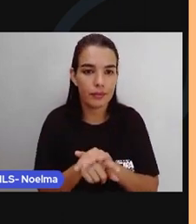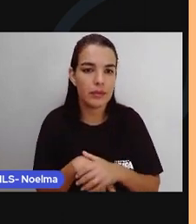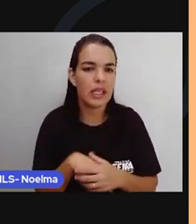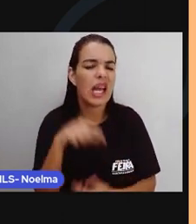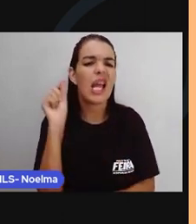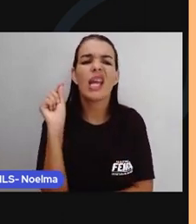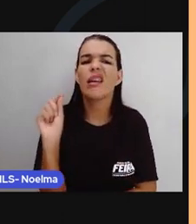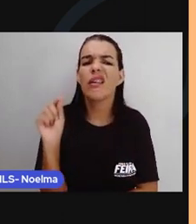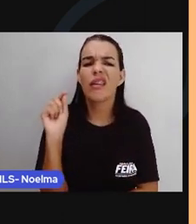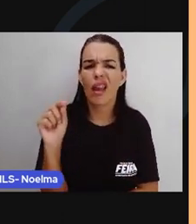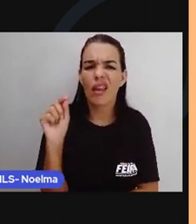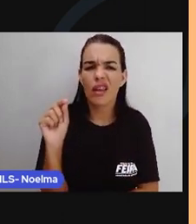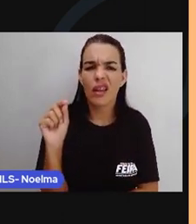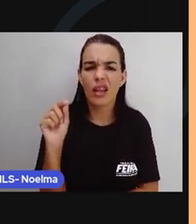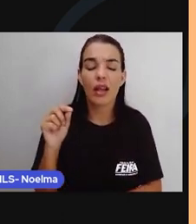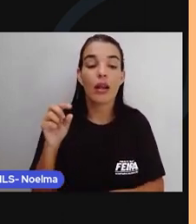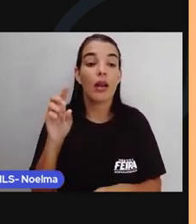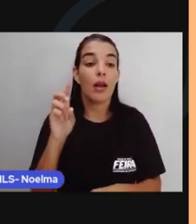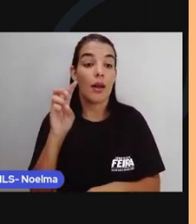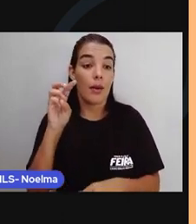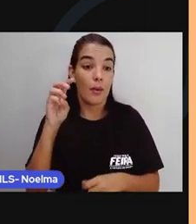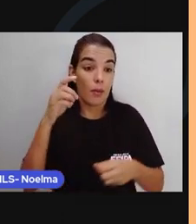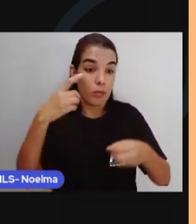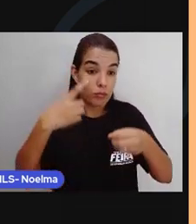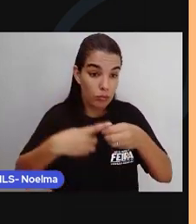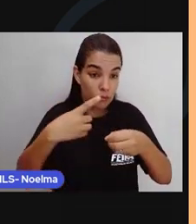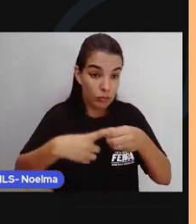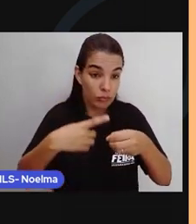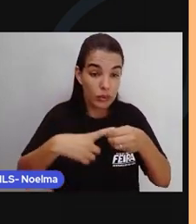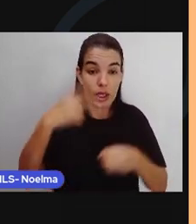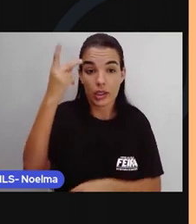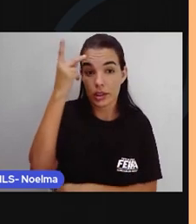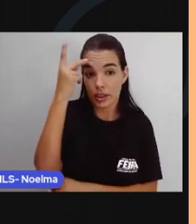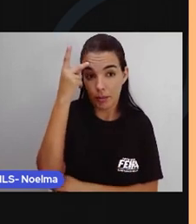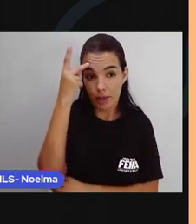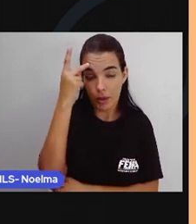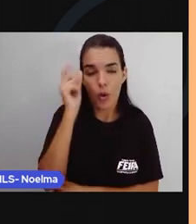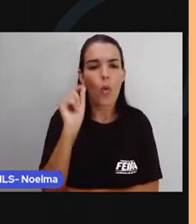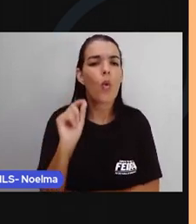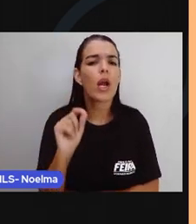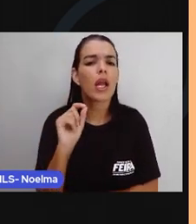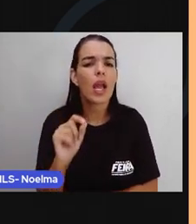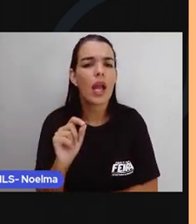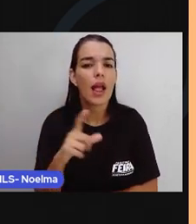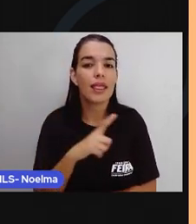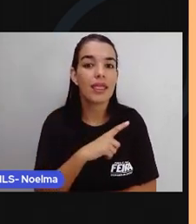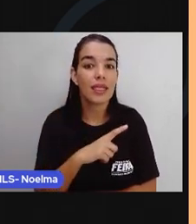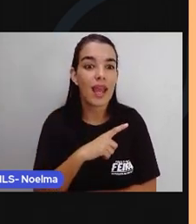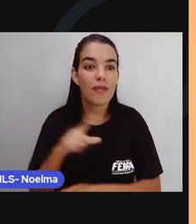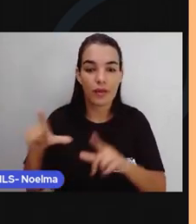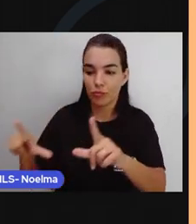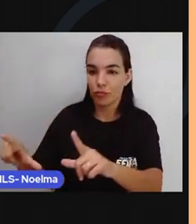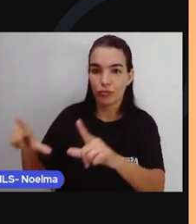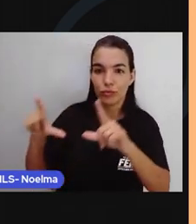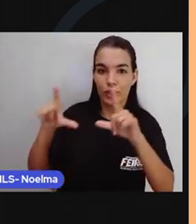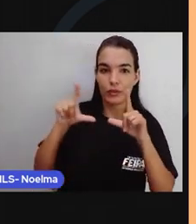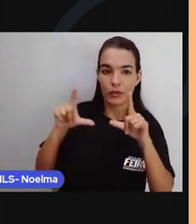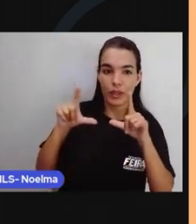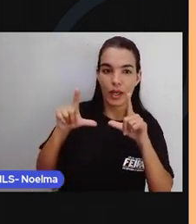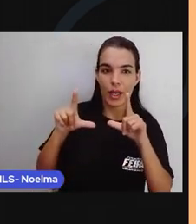O município de São Paulo. O quê? Recebeu o certificado de eliminação da transmissão vertical do HIV.